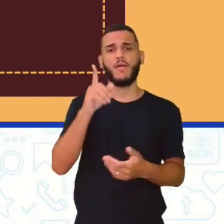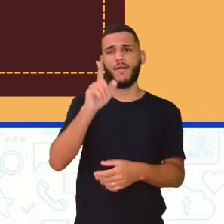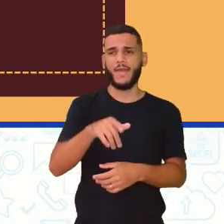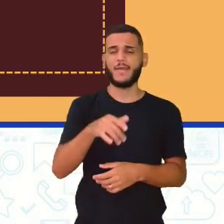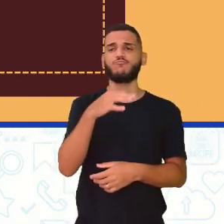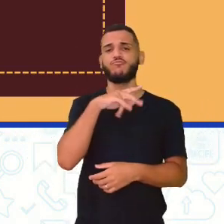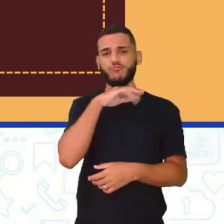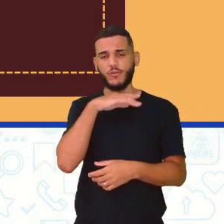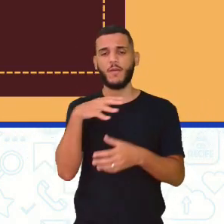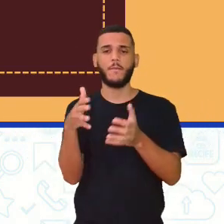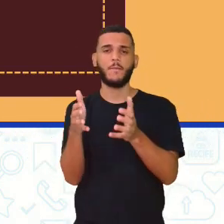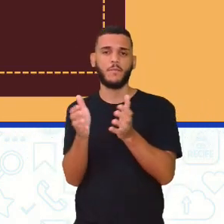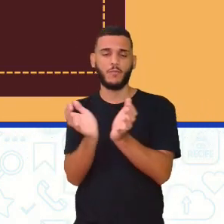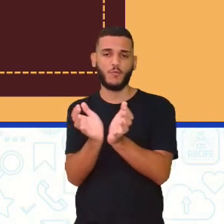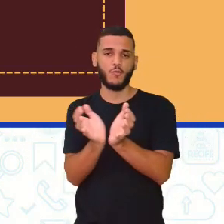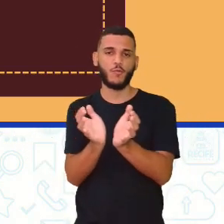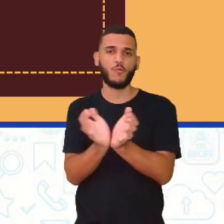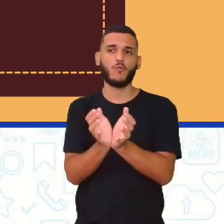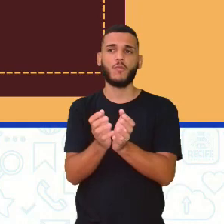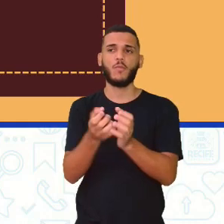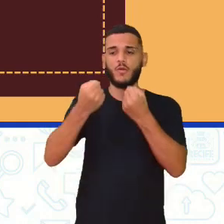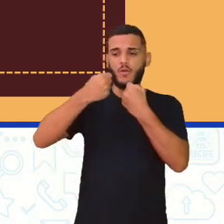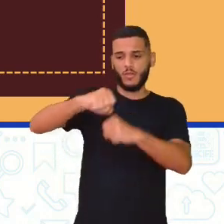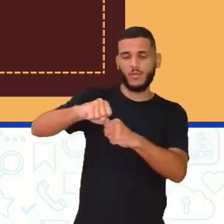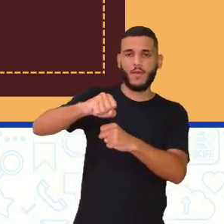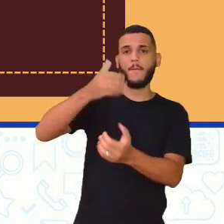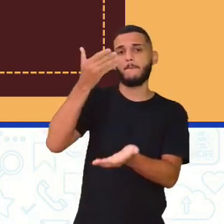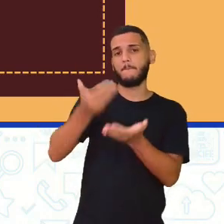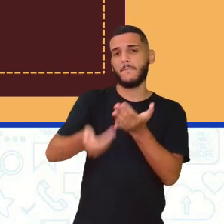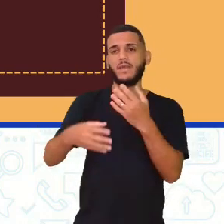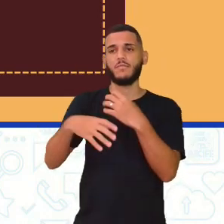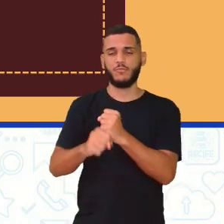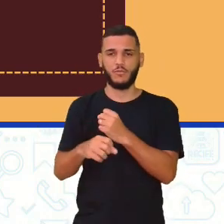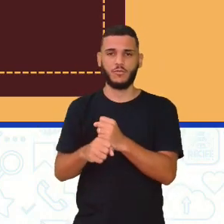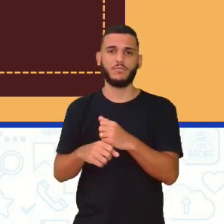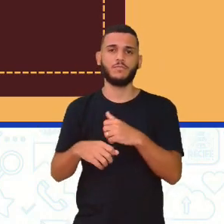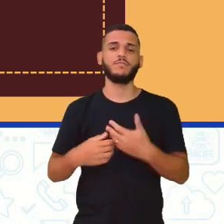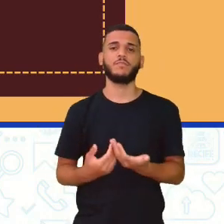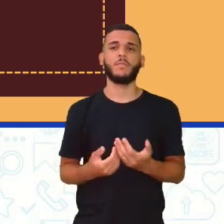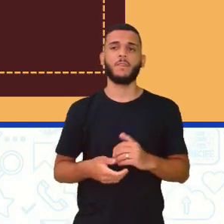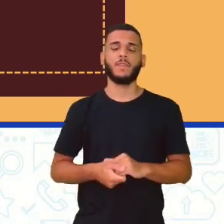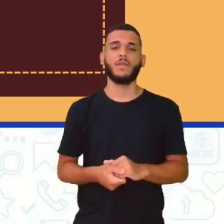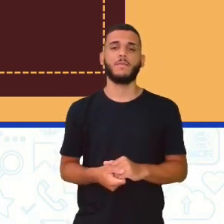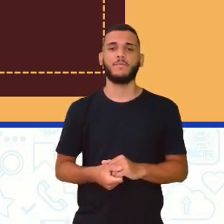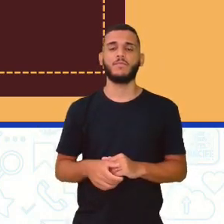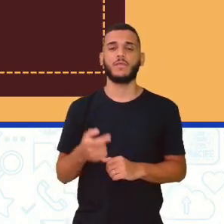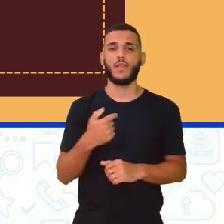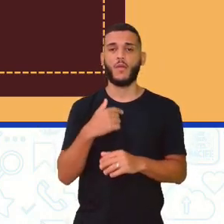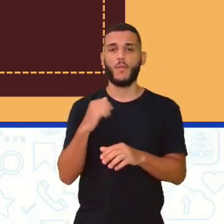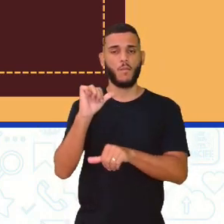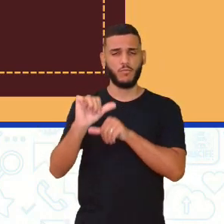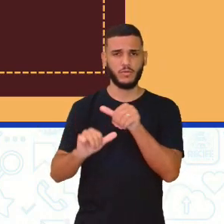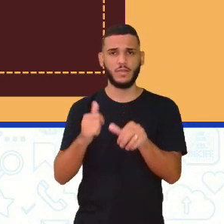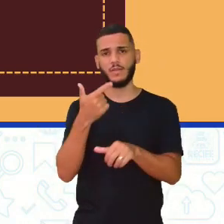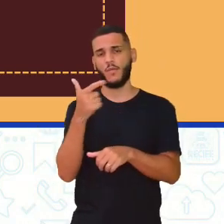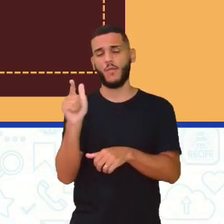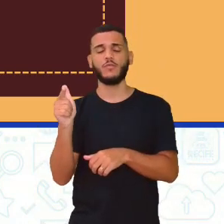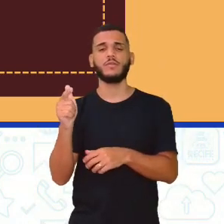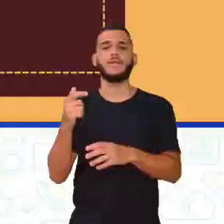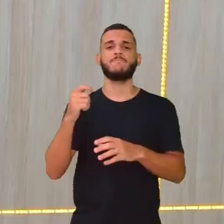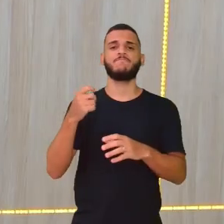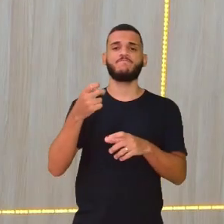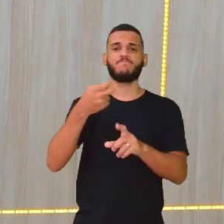porque vão perder aí, né, os pontos. Vou passar para a gente ver uma outra modalidade que é